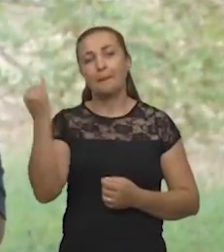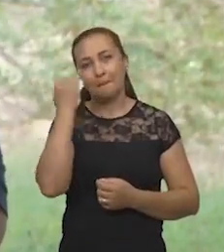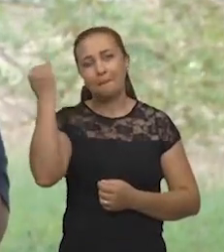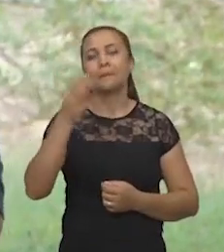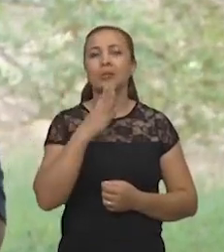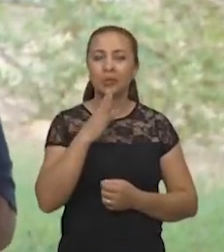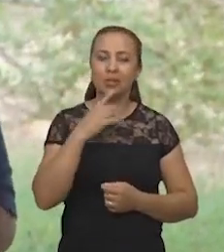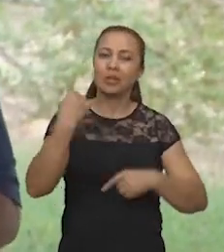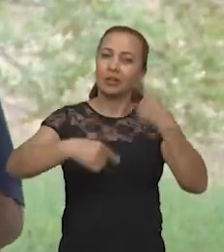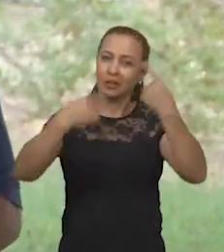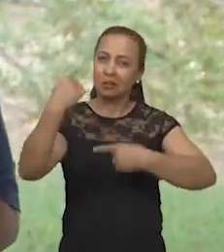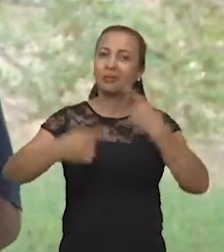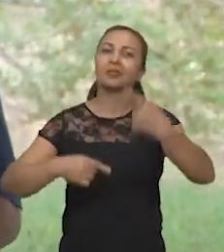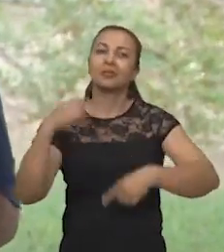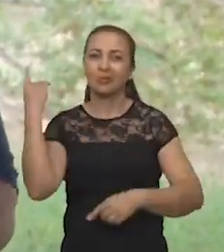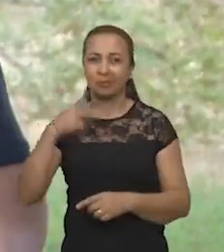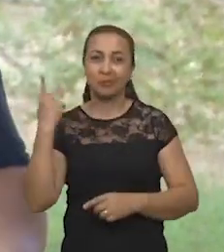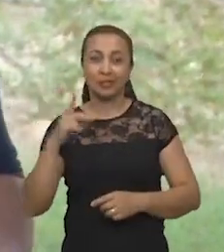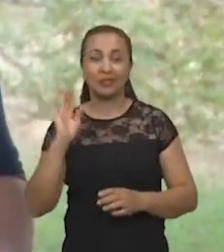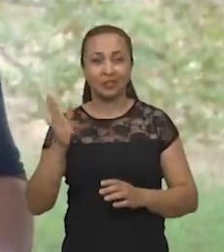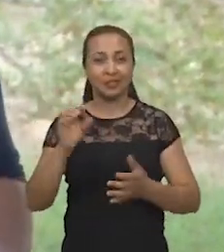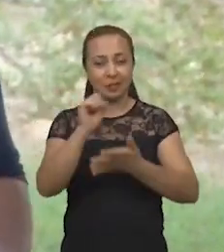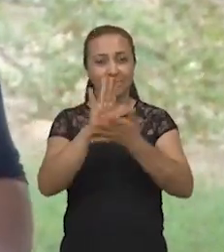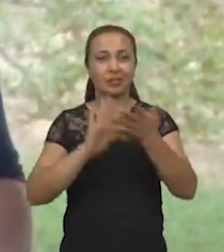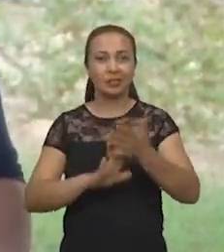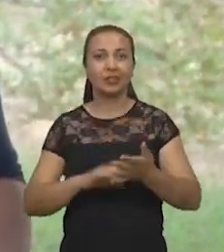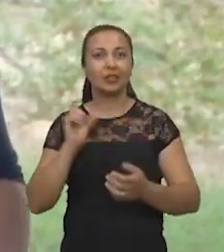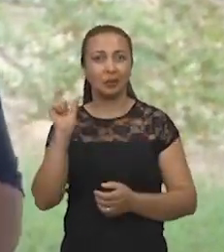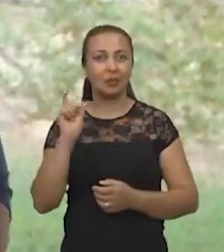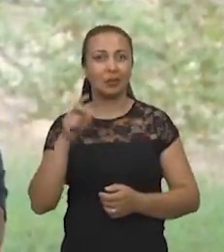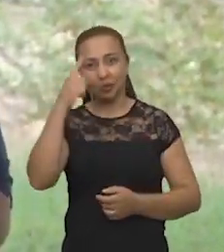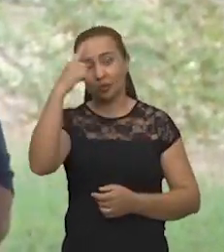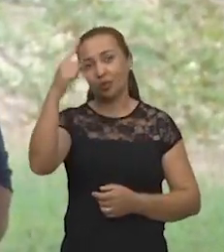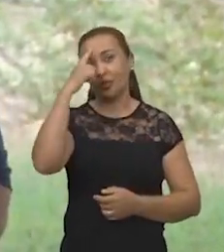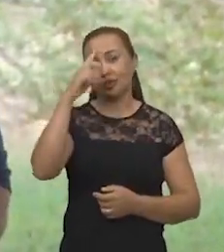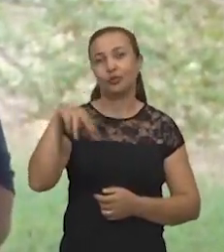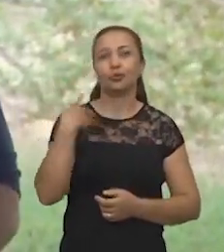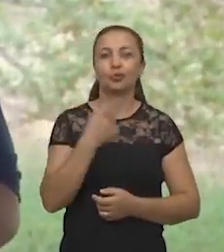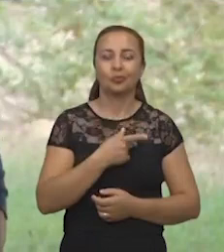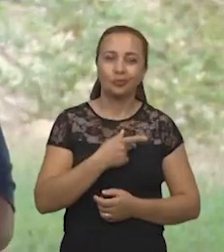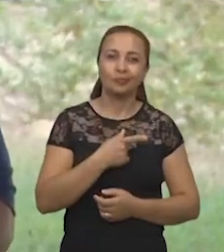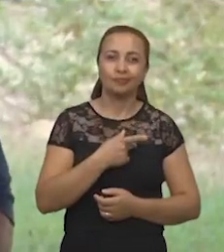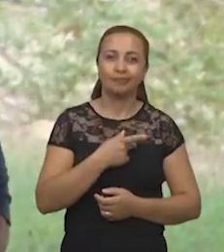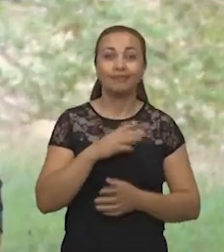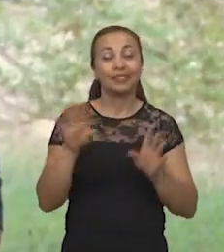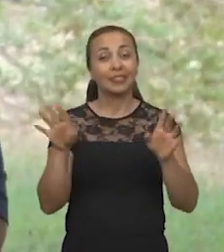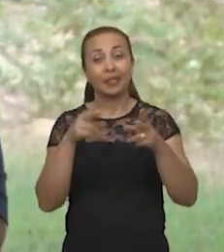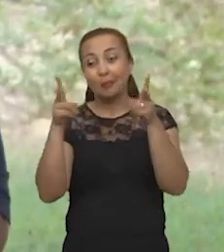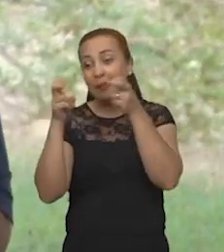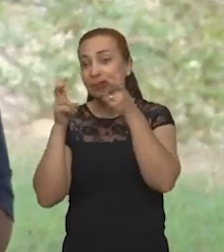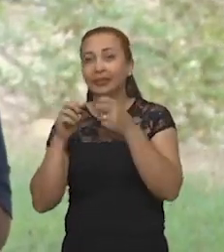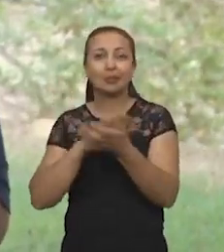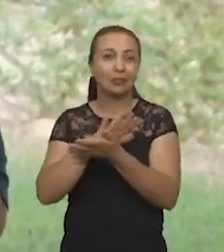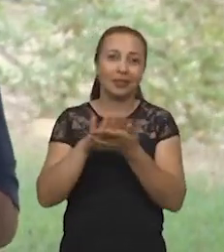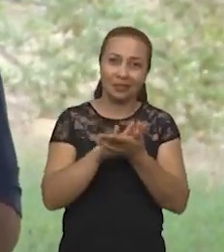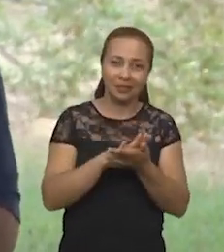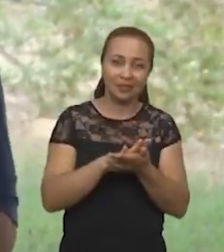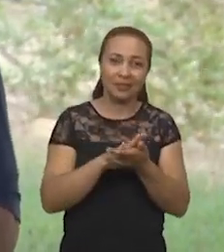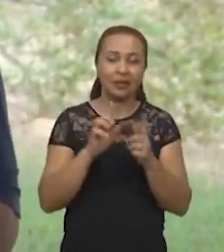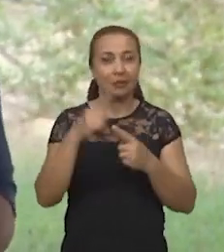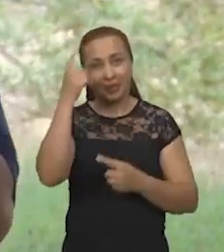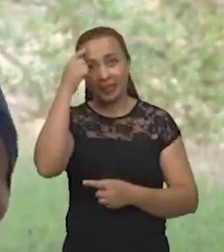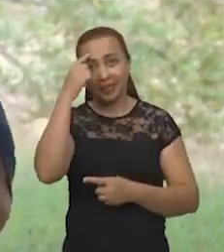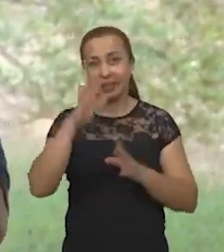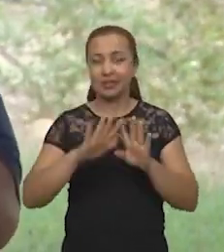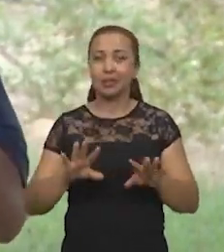conhecer e debater política, já que é uma atividade que faz parte do nosso dia a dia, mesmo sem a gente perceber. E pensando